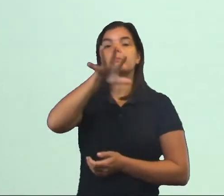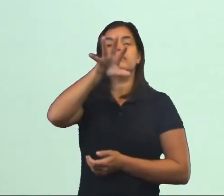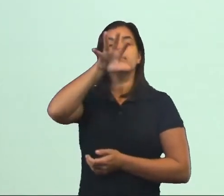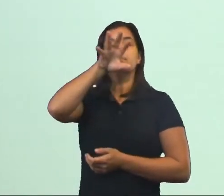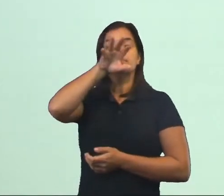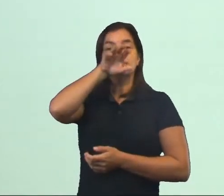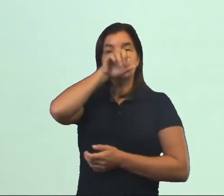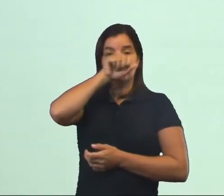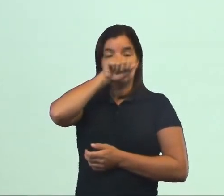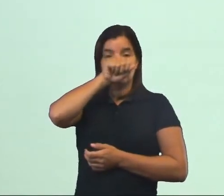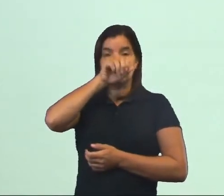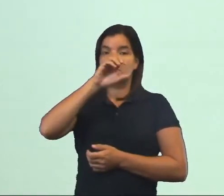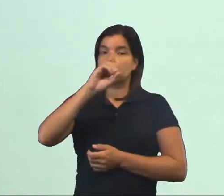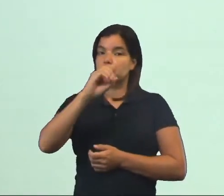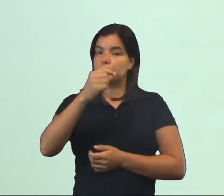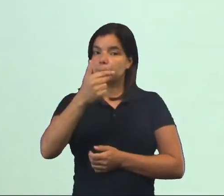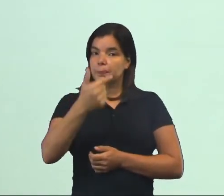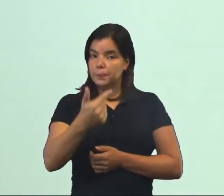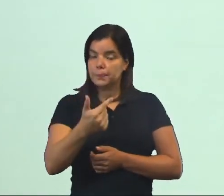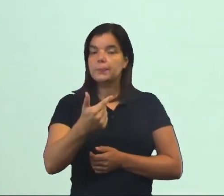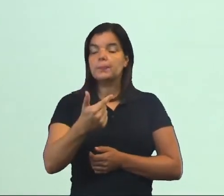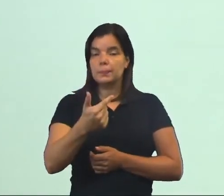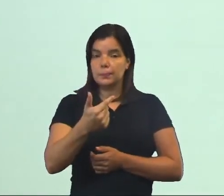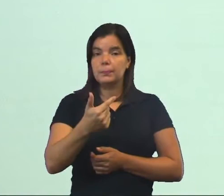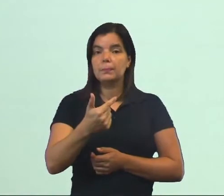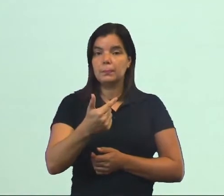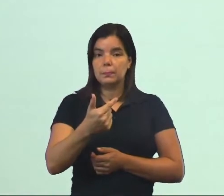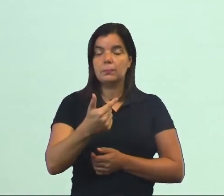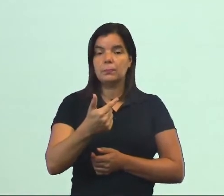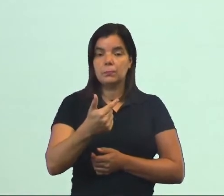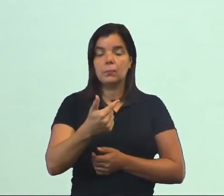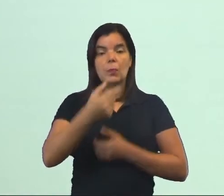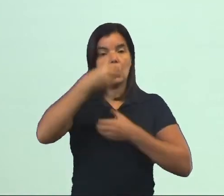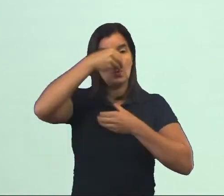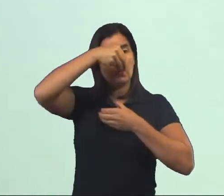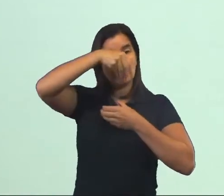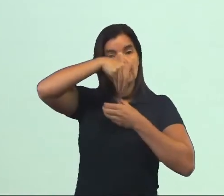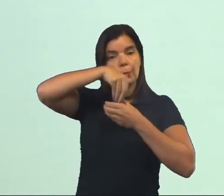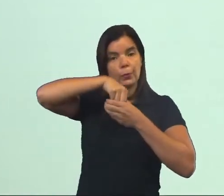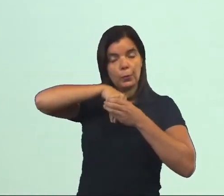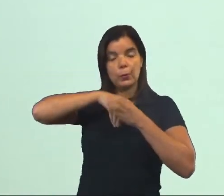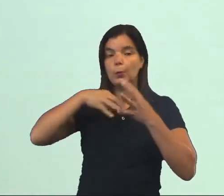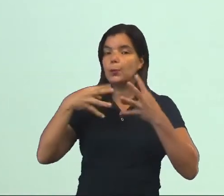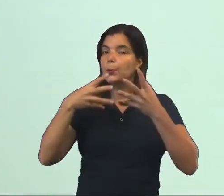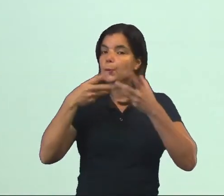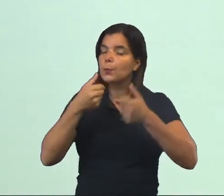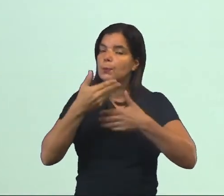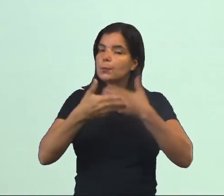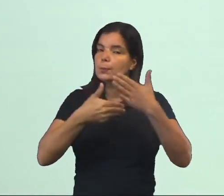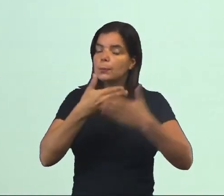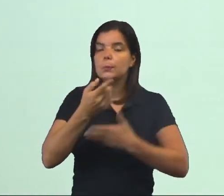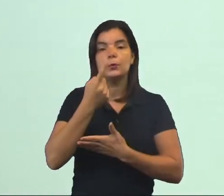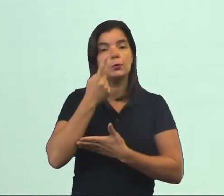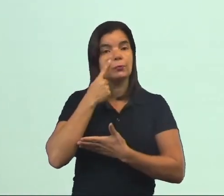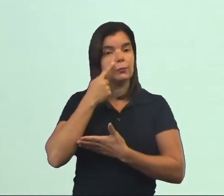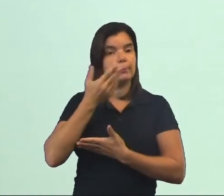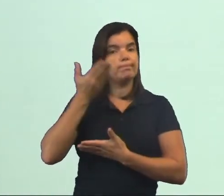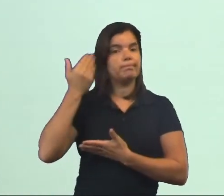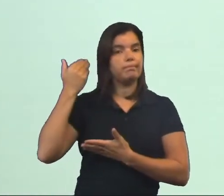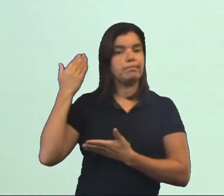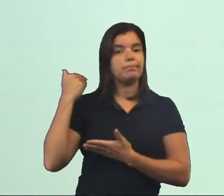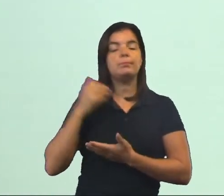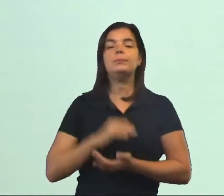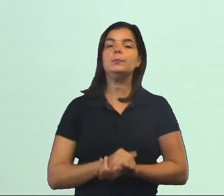o ar, o oxigênio que você respira, ele é filtrado dentro de todo esse processo que nós acabamos de ver.